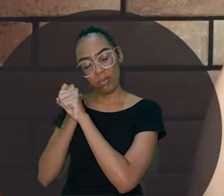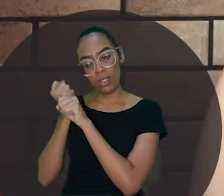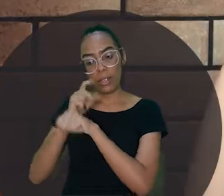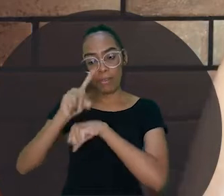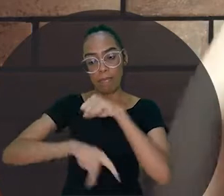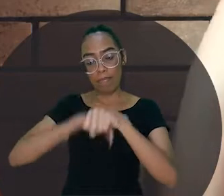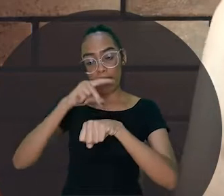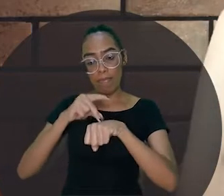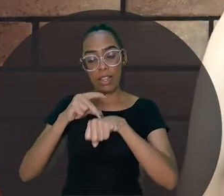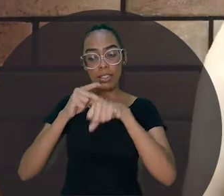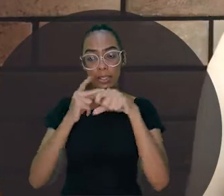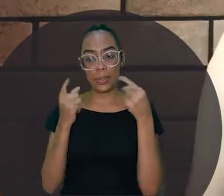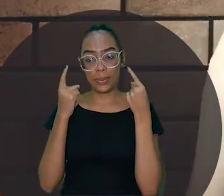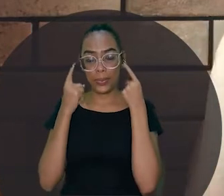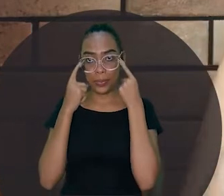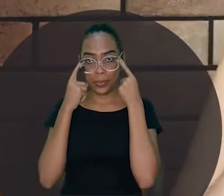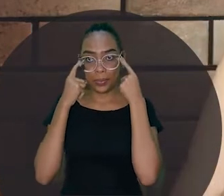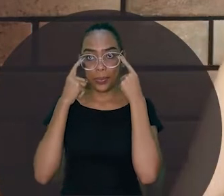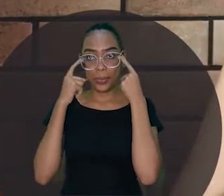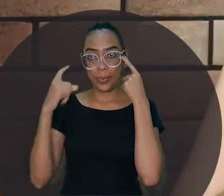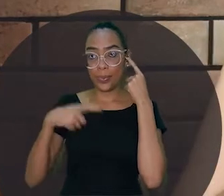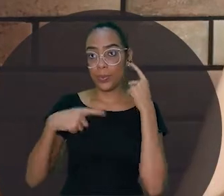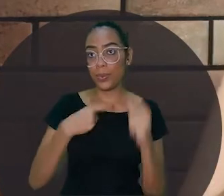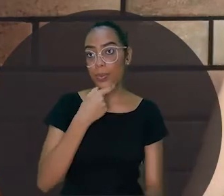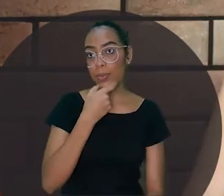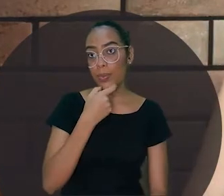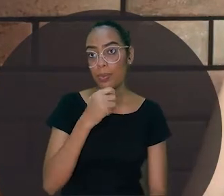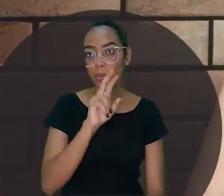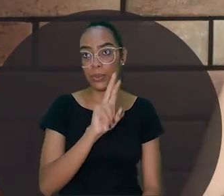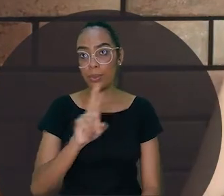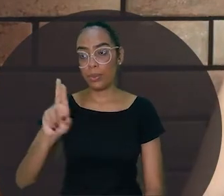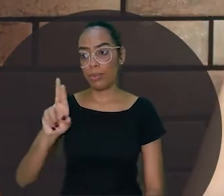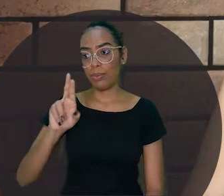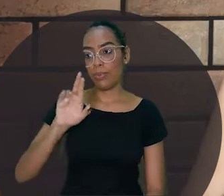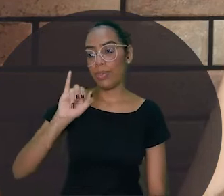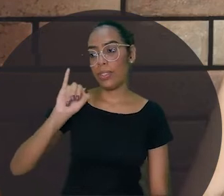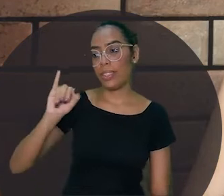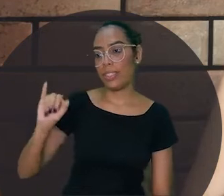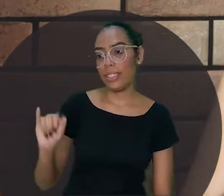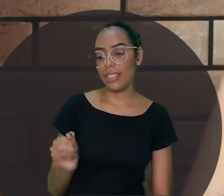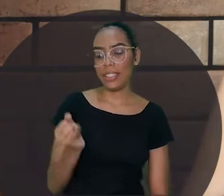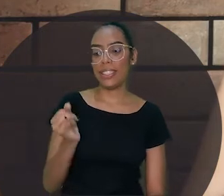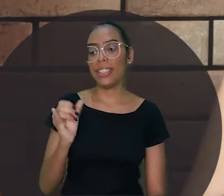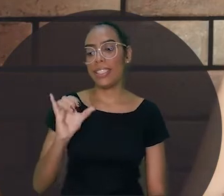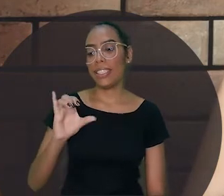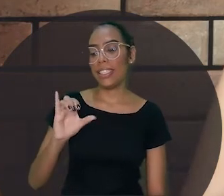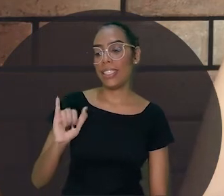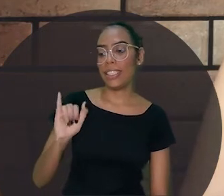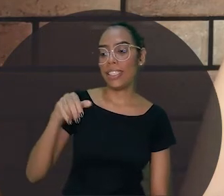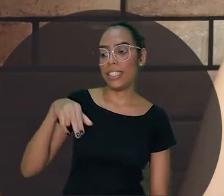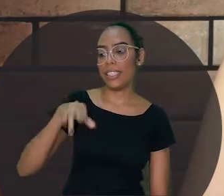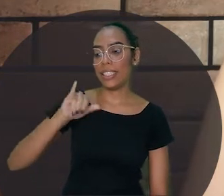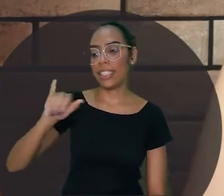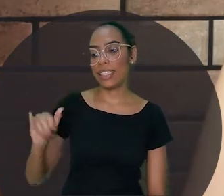lá na China, existia um menino chamado Xing Ling Ling Ling